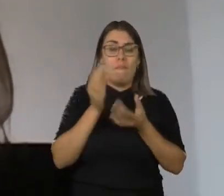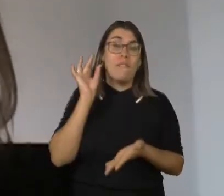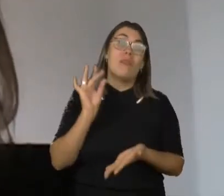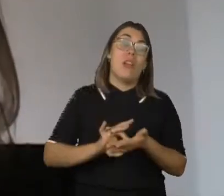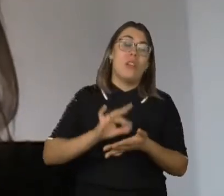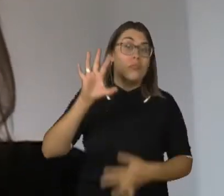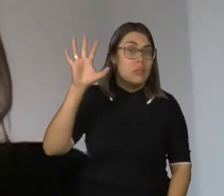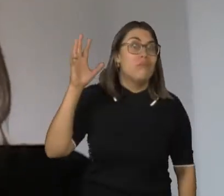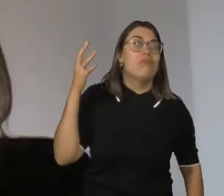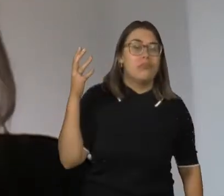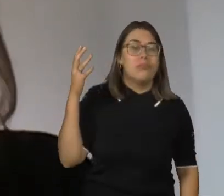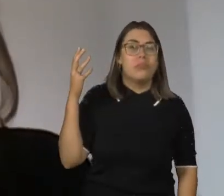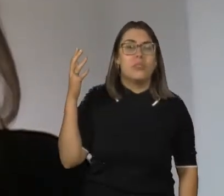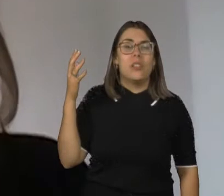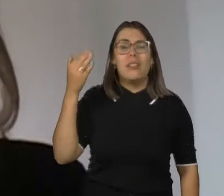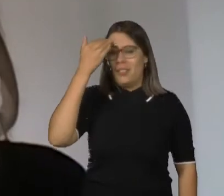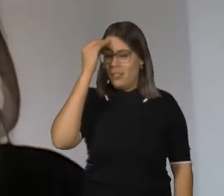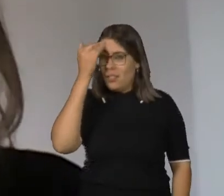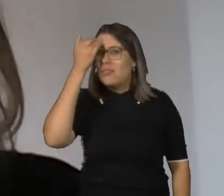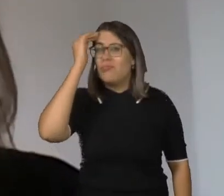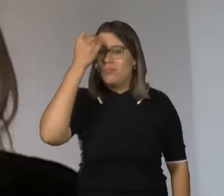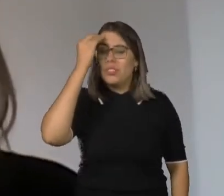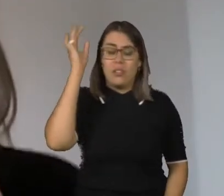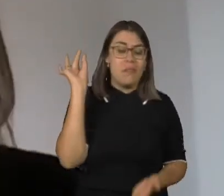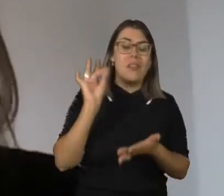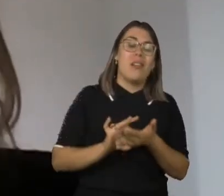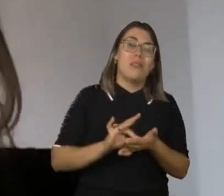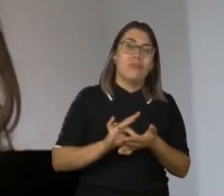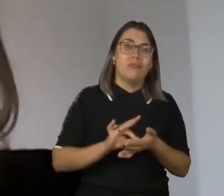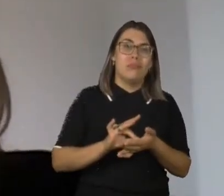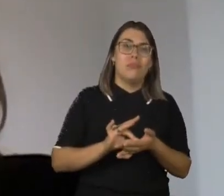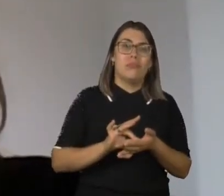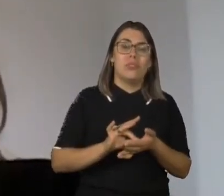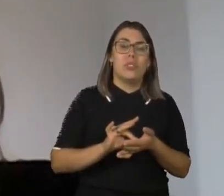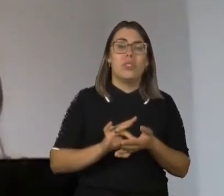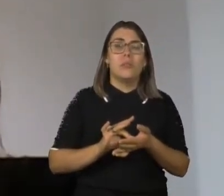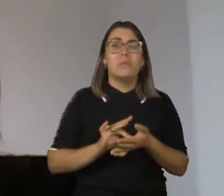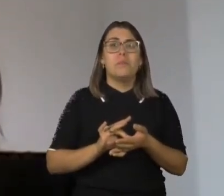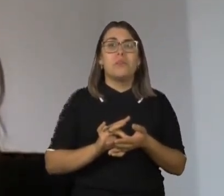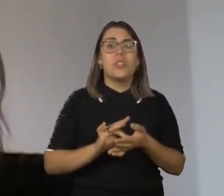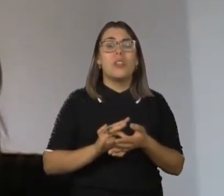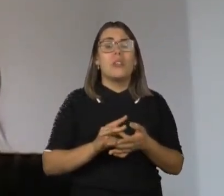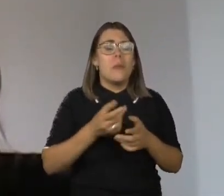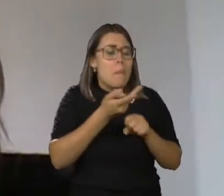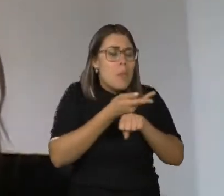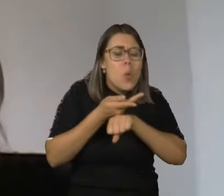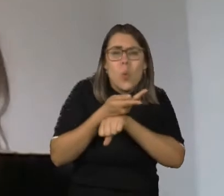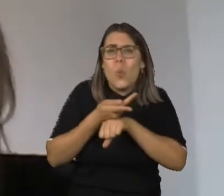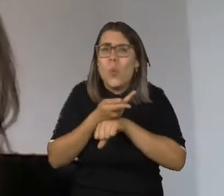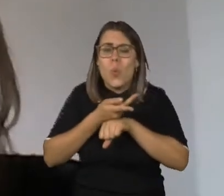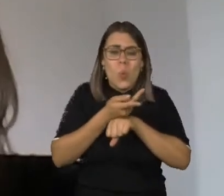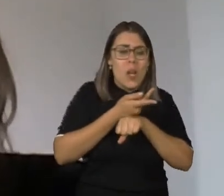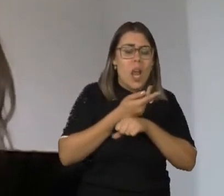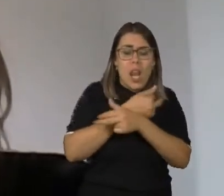acaba sendo entendida como uma verdade, como essa ideia acaba sendo entendida como uma verdade, e buscando nas diversas